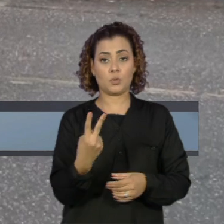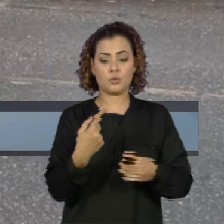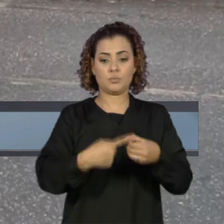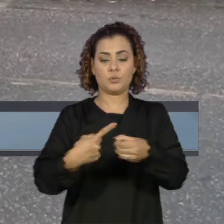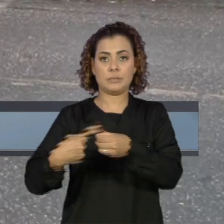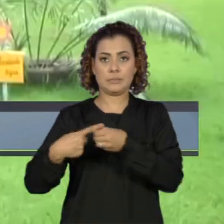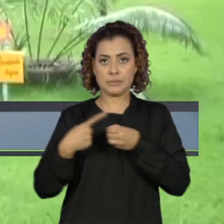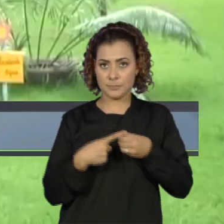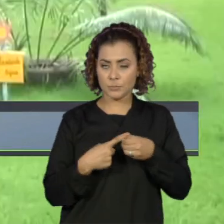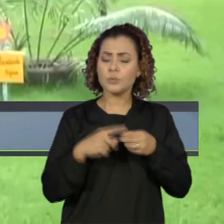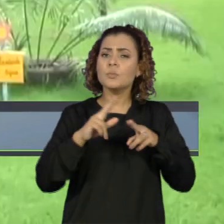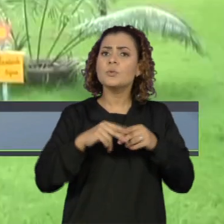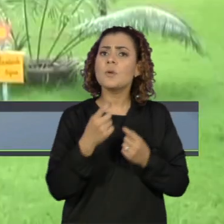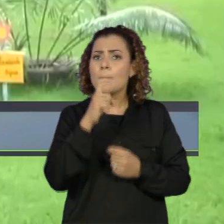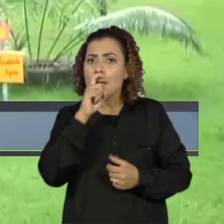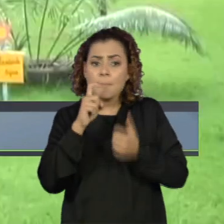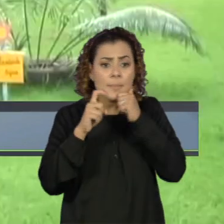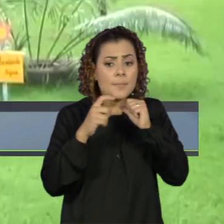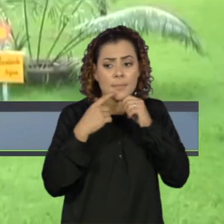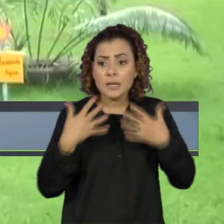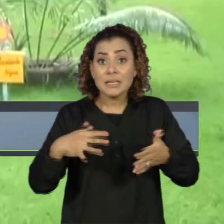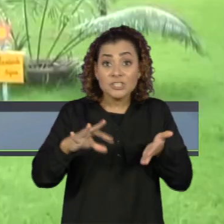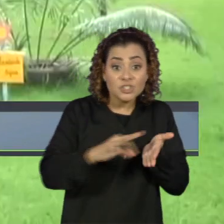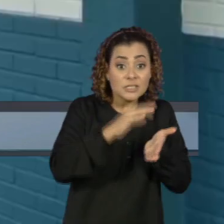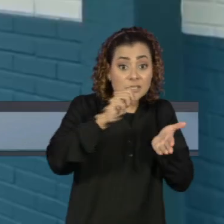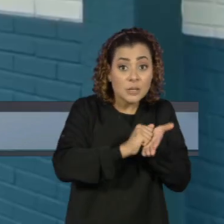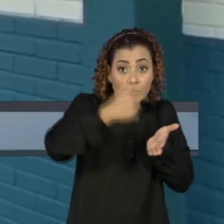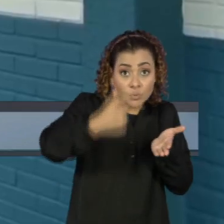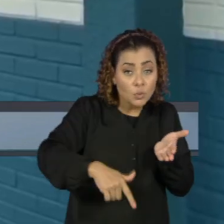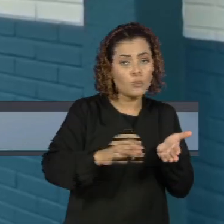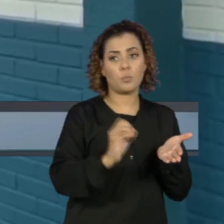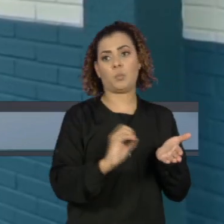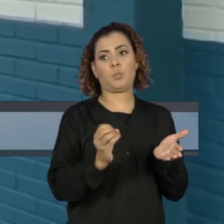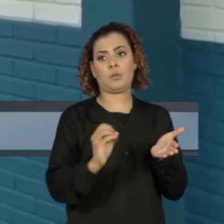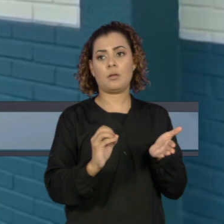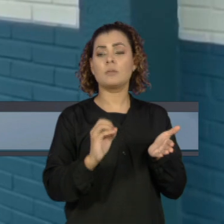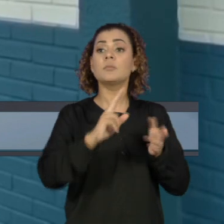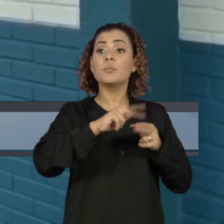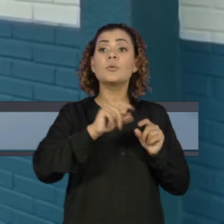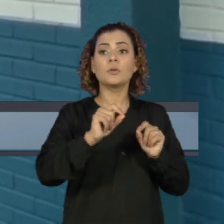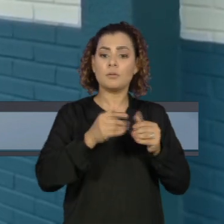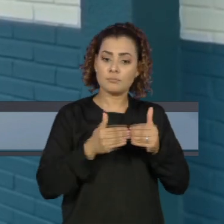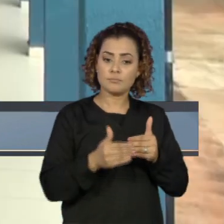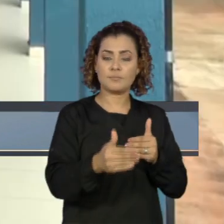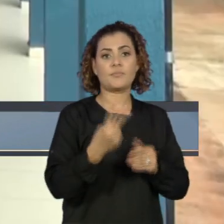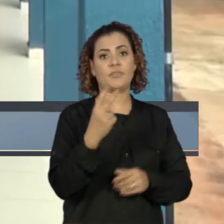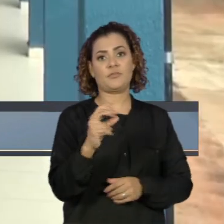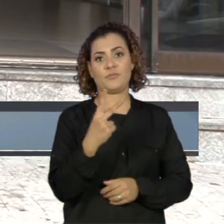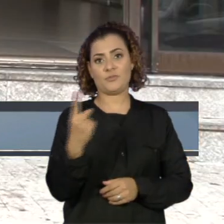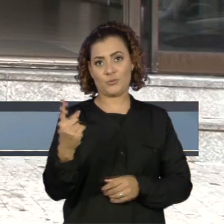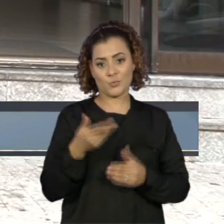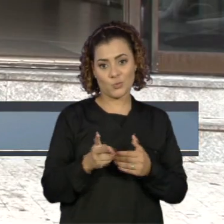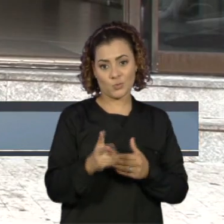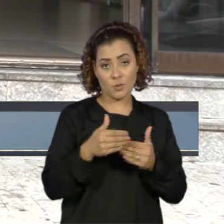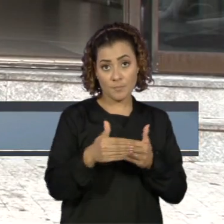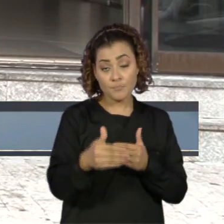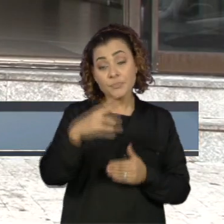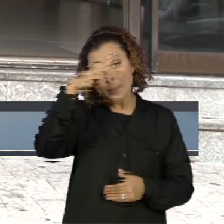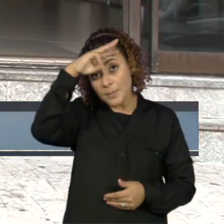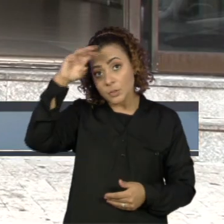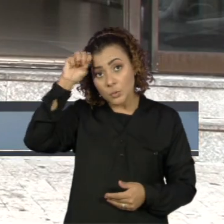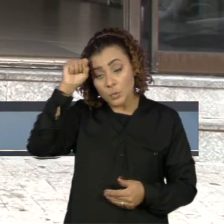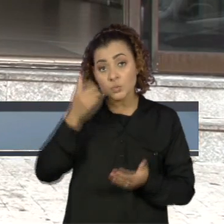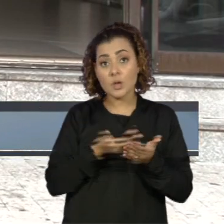Tem muitos pais que ainda não fizeram a rematrícula, que é a confirmação da matrícula para o próximo ano letivo. Em Mato Grosso,